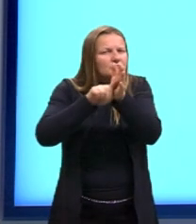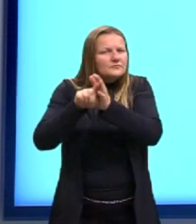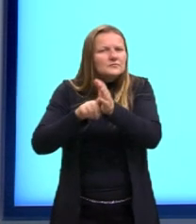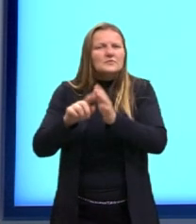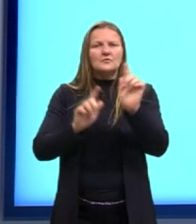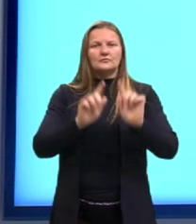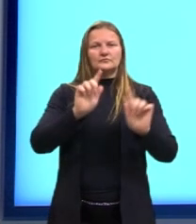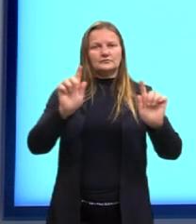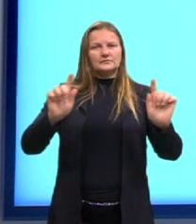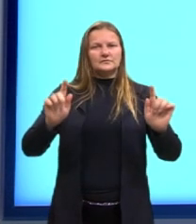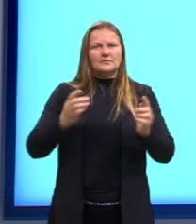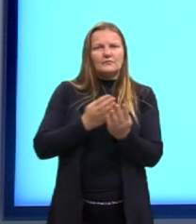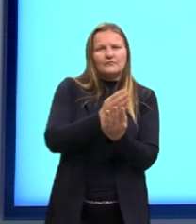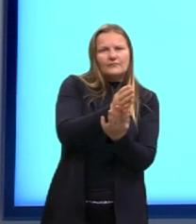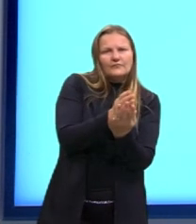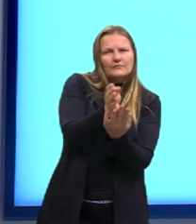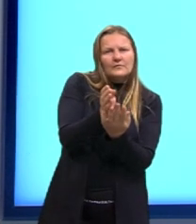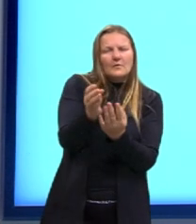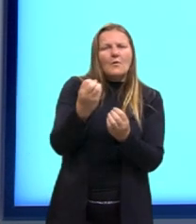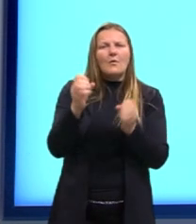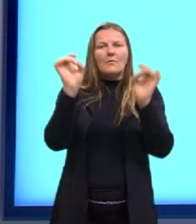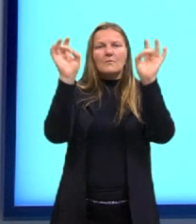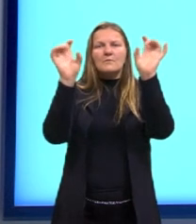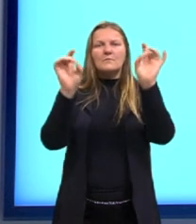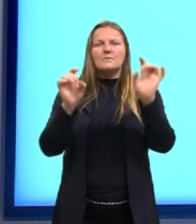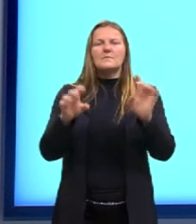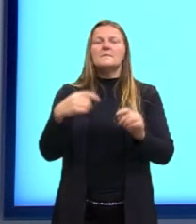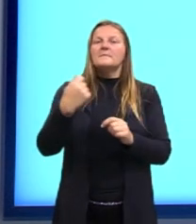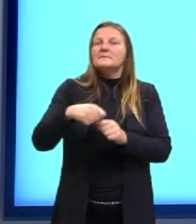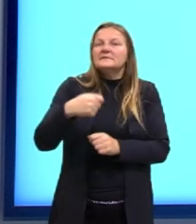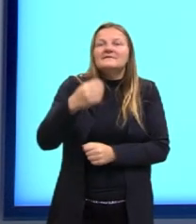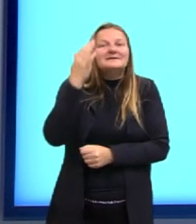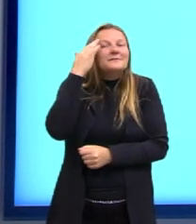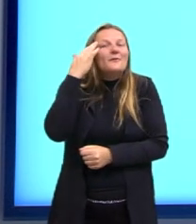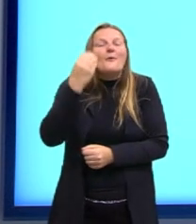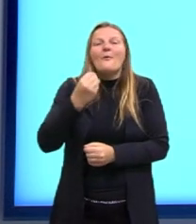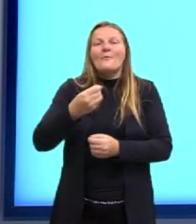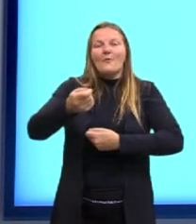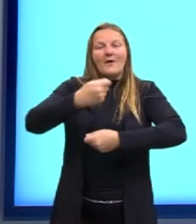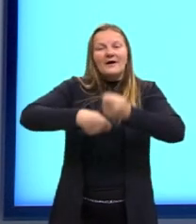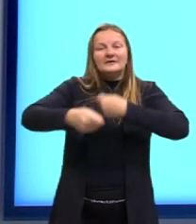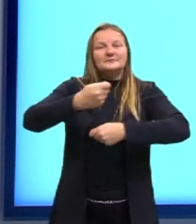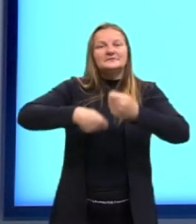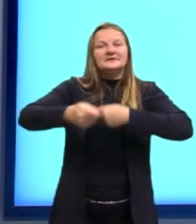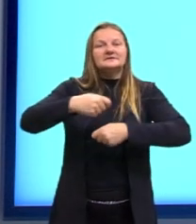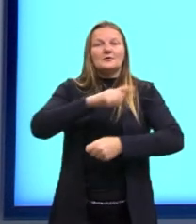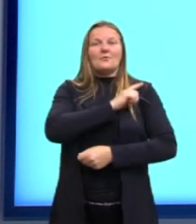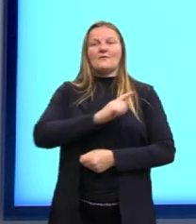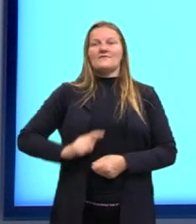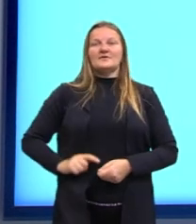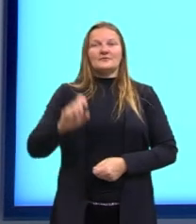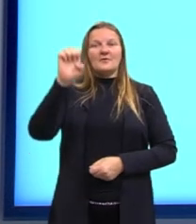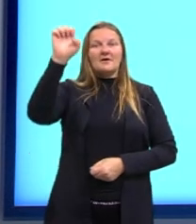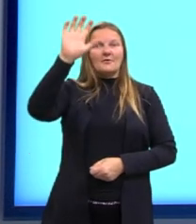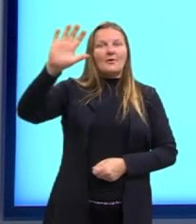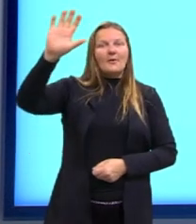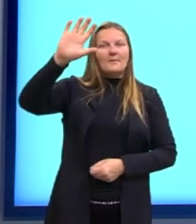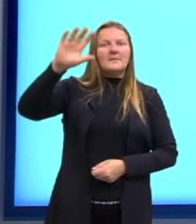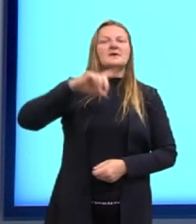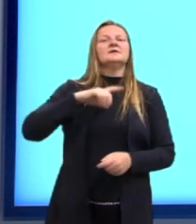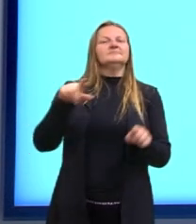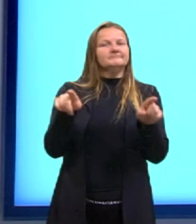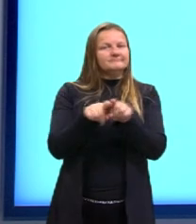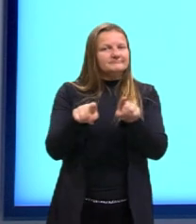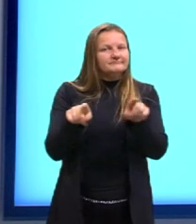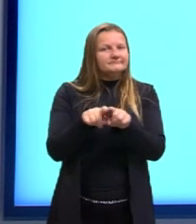estatística necessária especialmente para aprimorar a administração de governos. Então, entra nessa